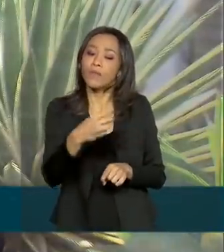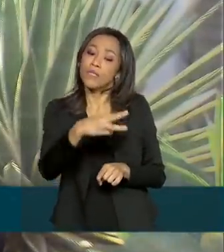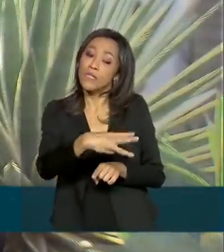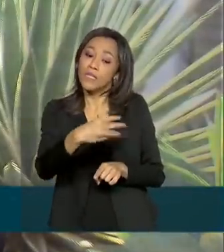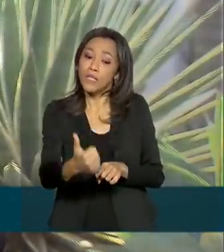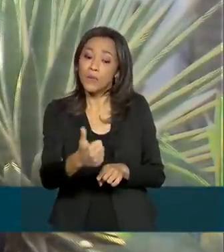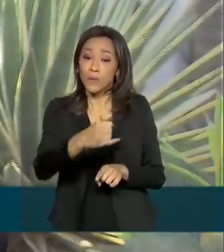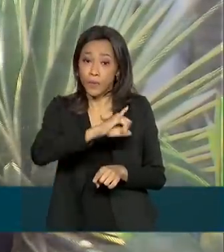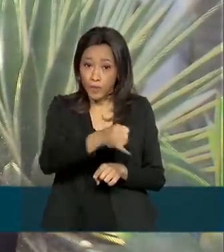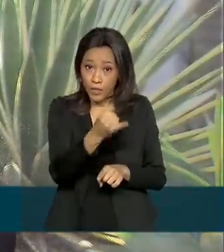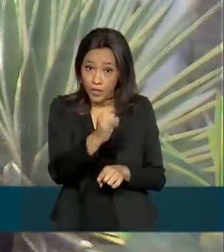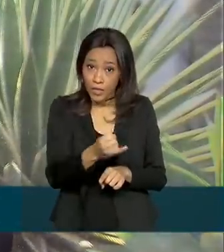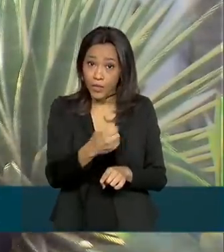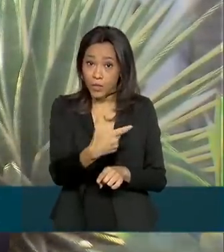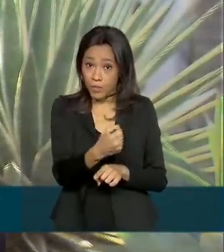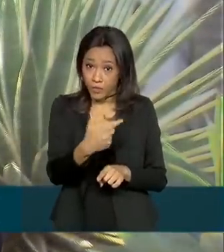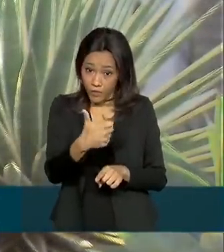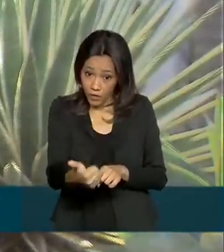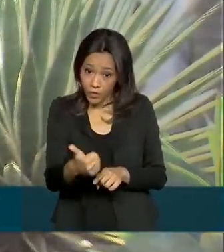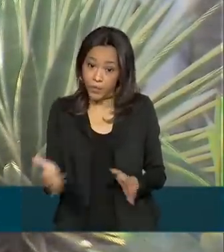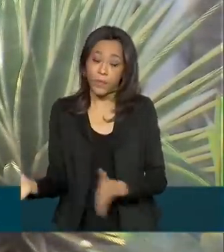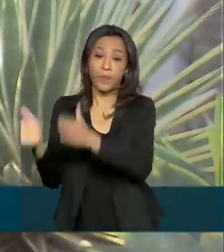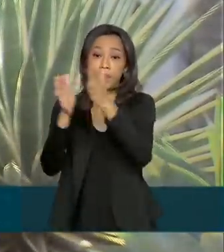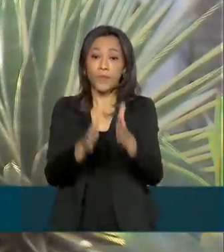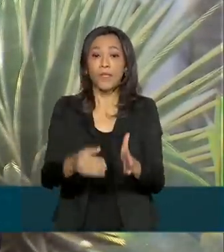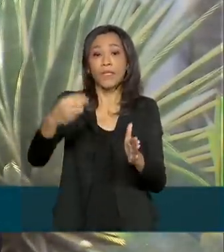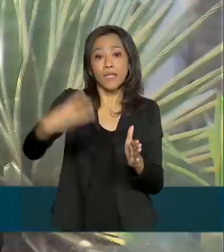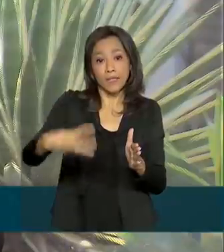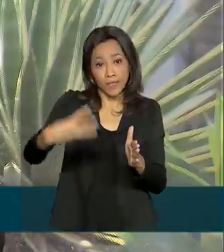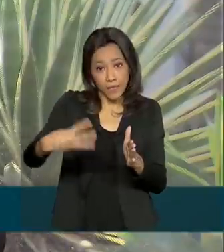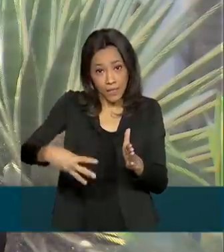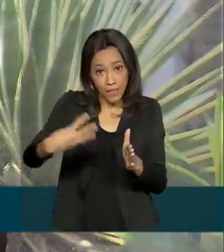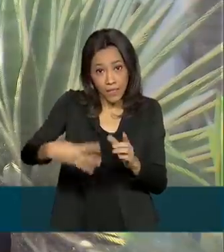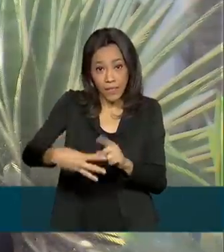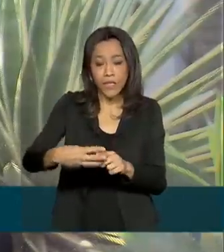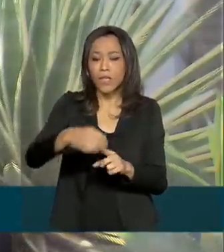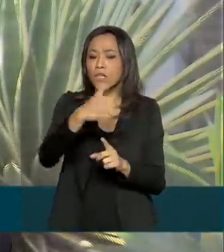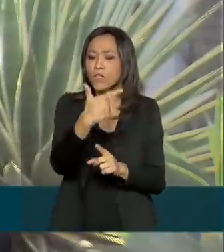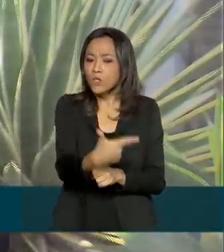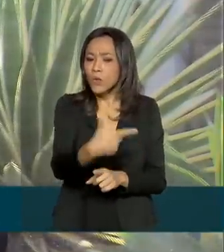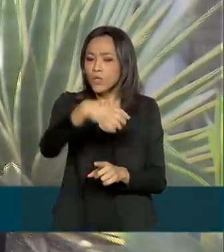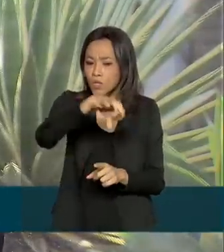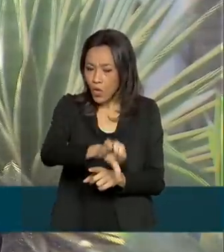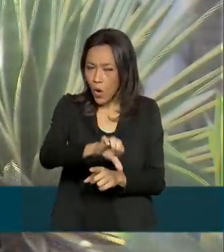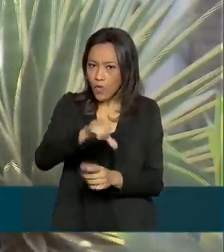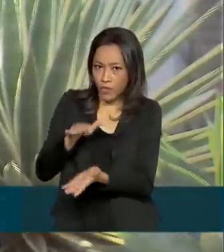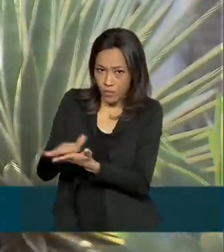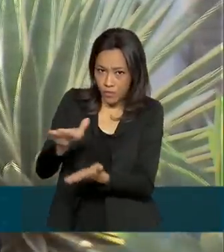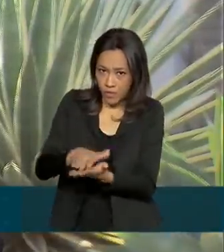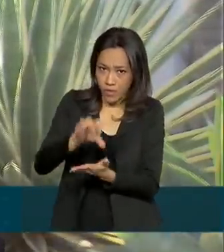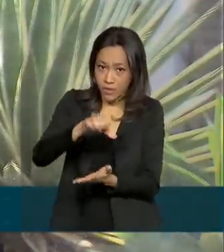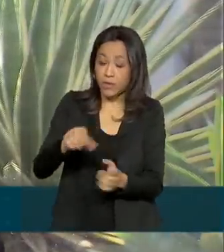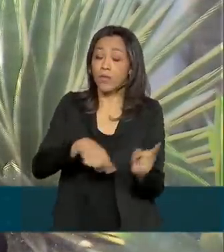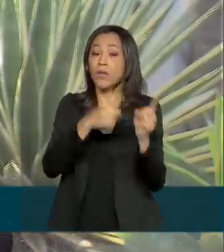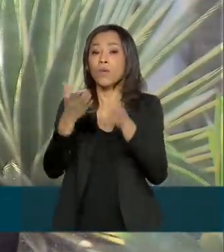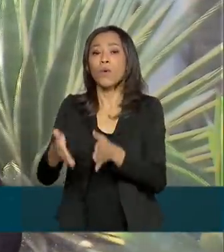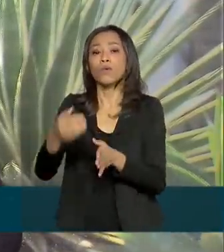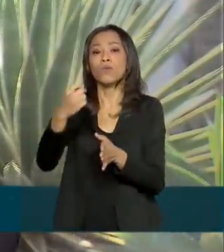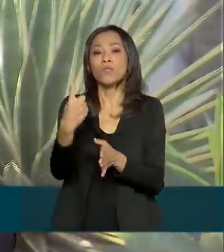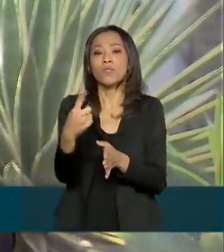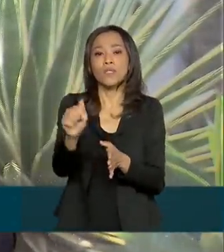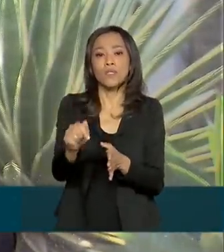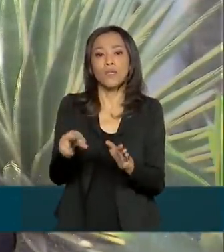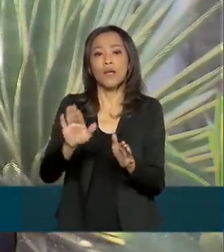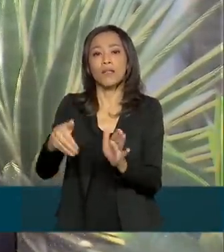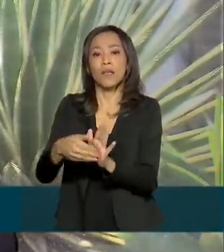janeiro de 2021. E por fim, a terceira, com o Enem Impresso dias 2 e 9 de maio e Enem Digital dias 16 e